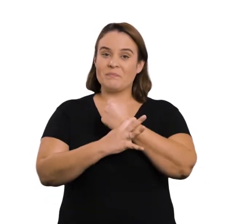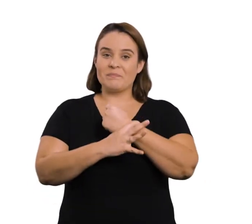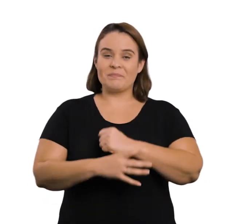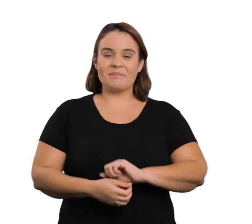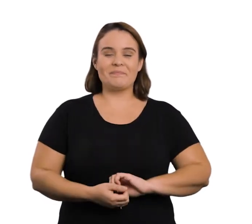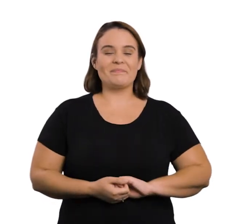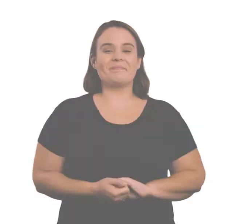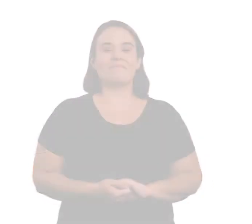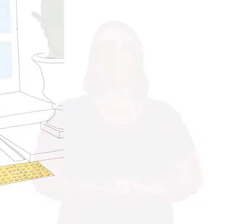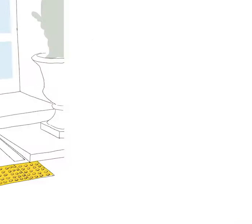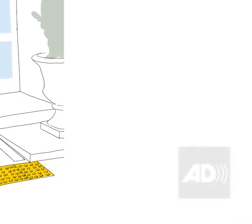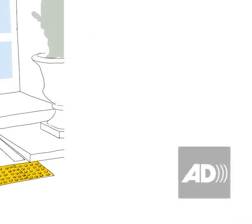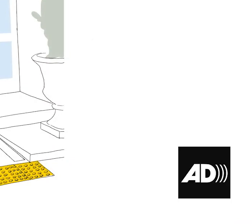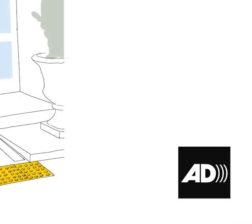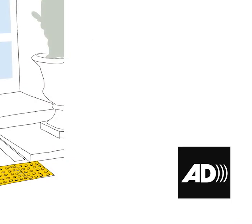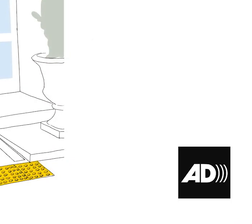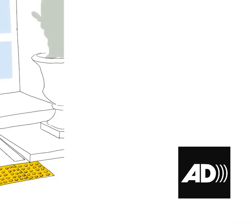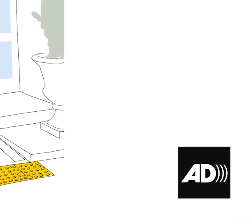Segurança